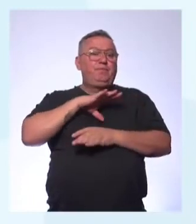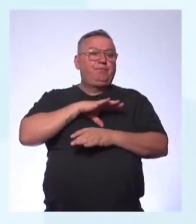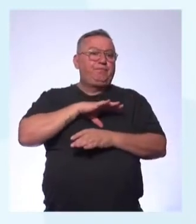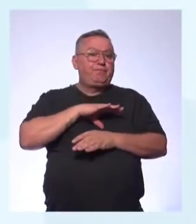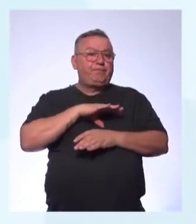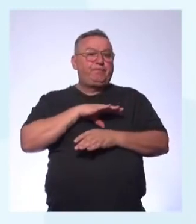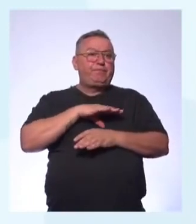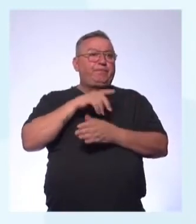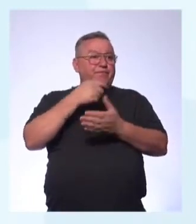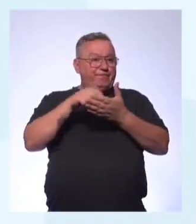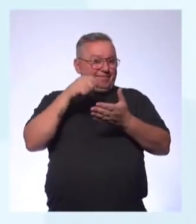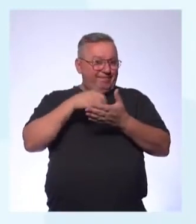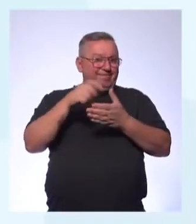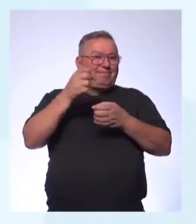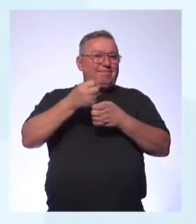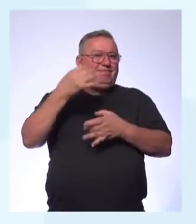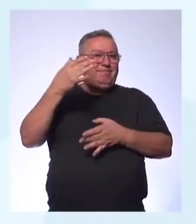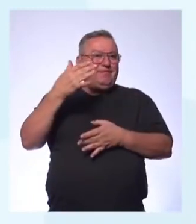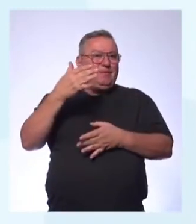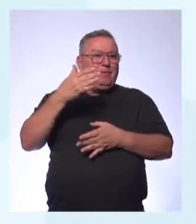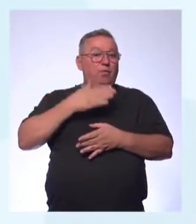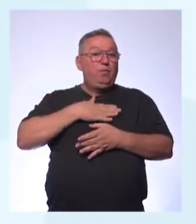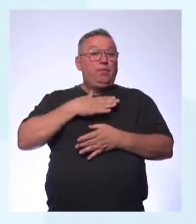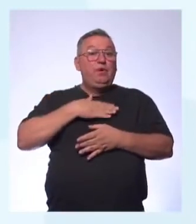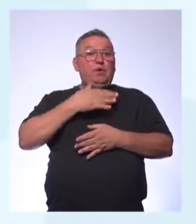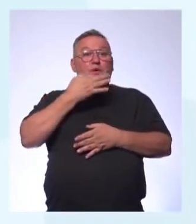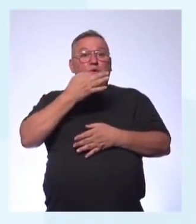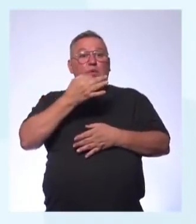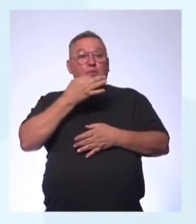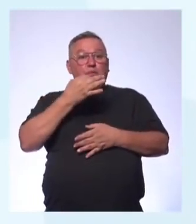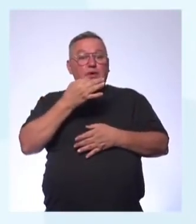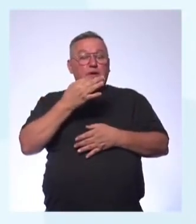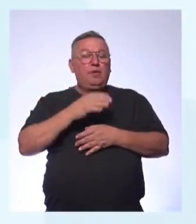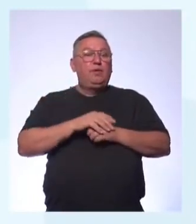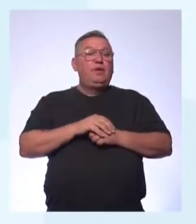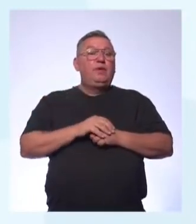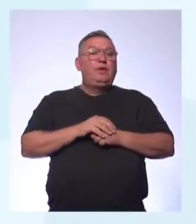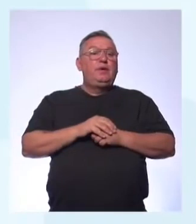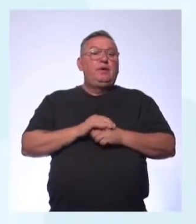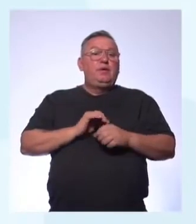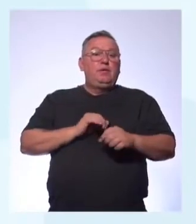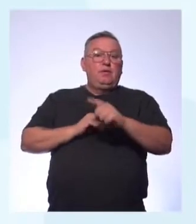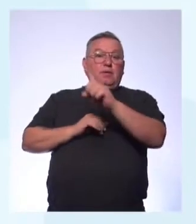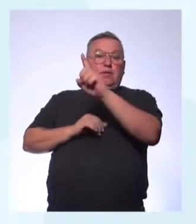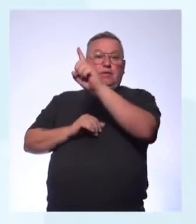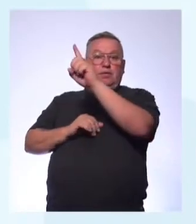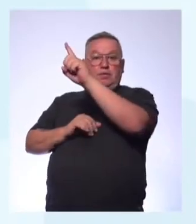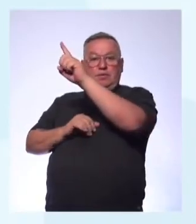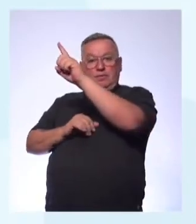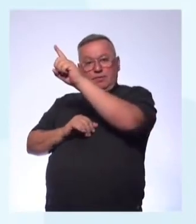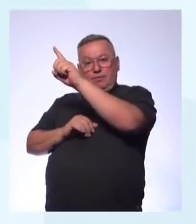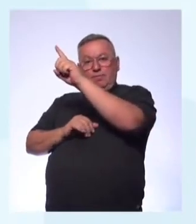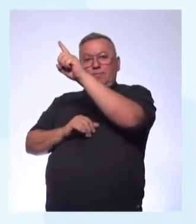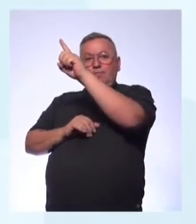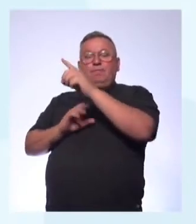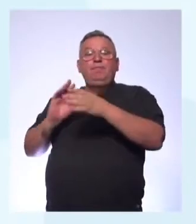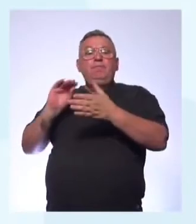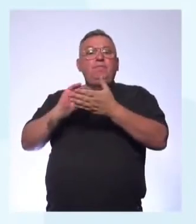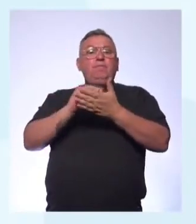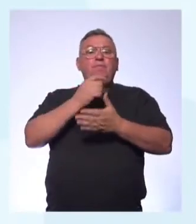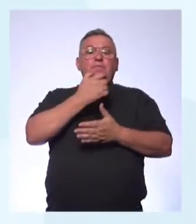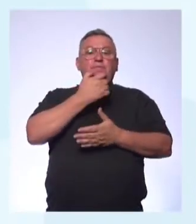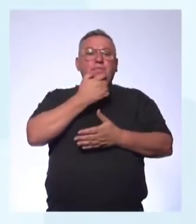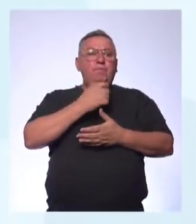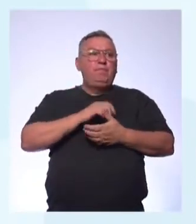escrevam lá no chat In my opinion Natural disaster happened because of Na minha opinião O